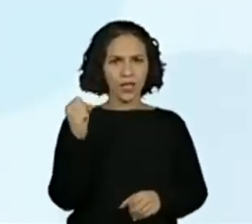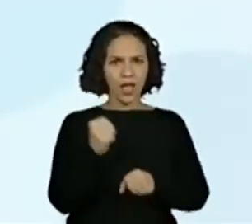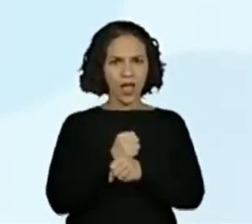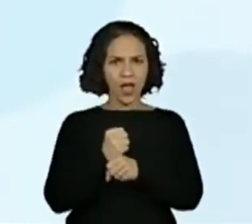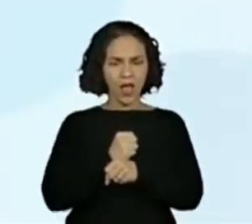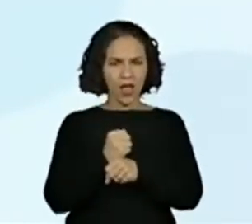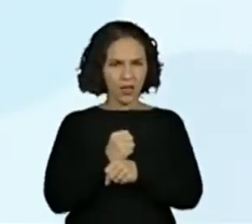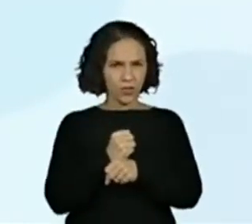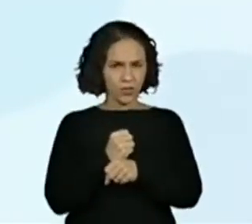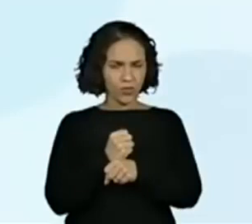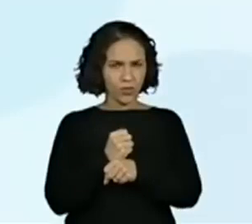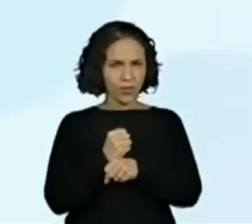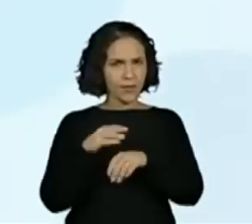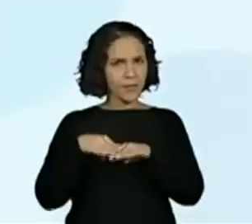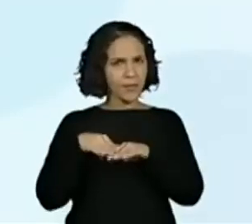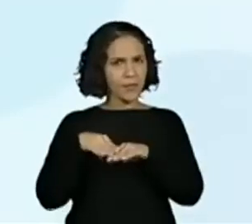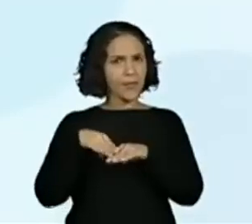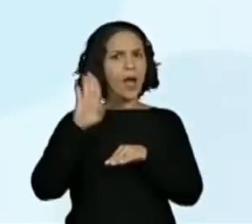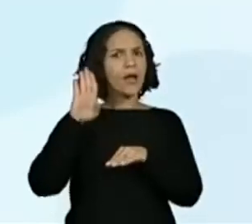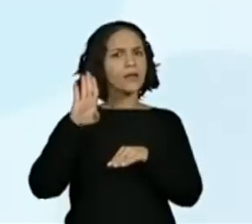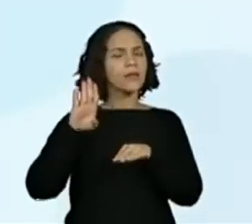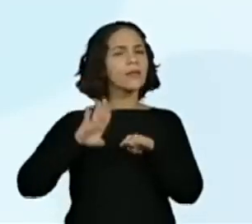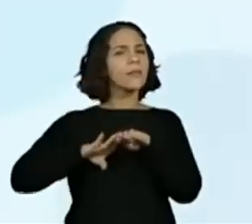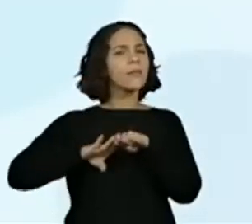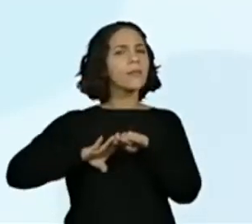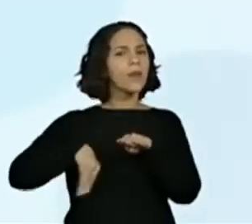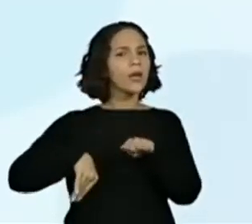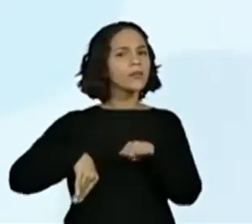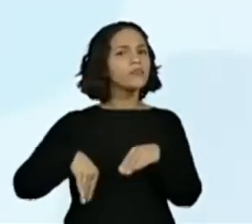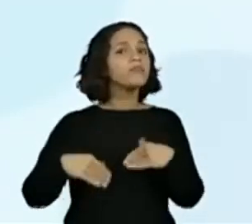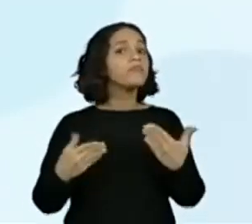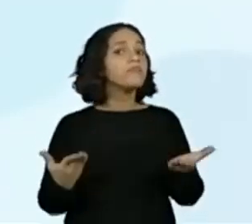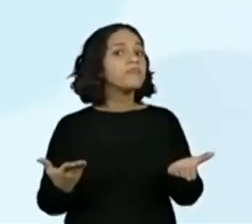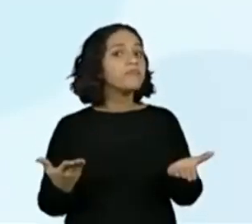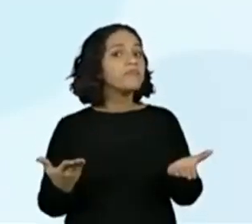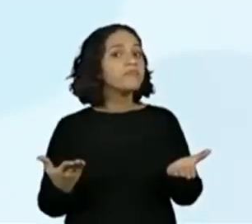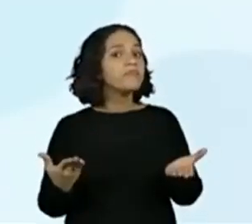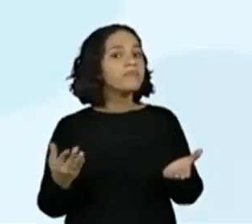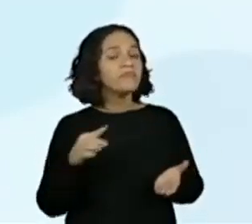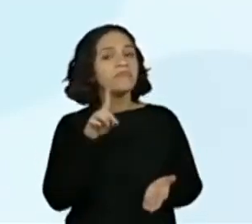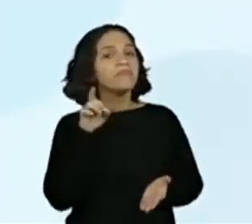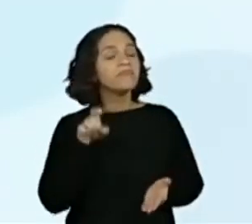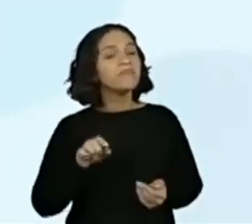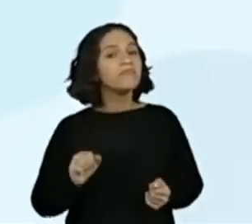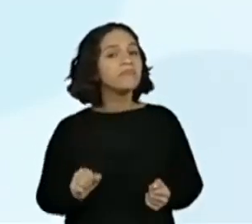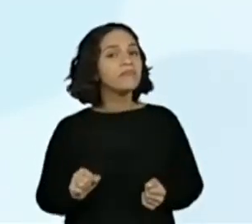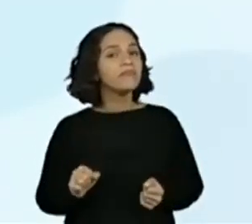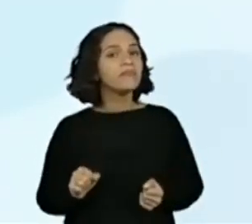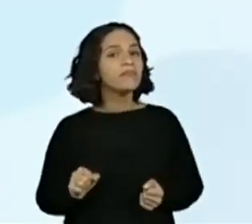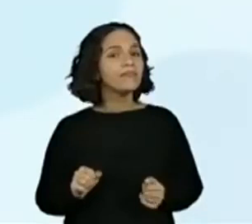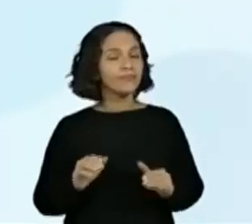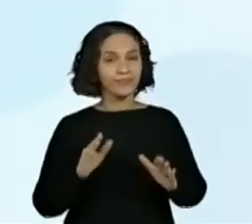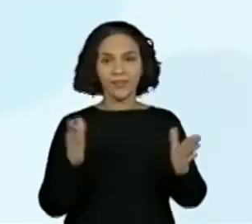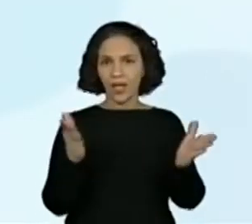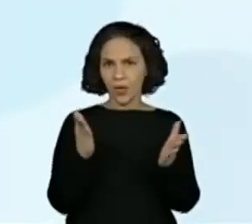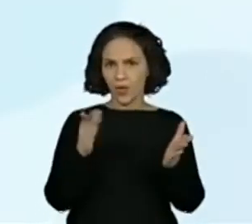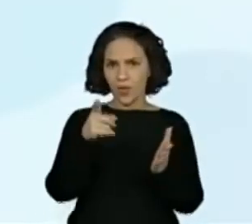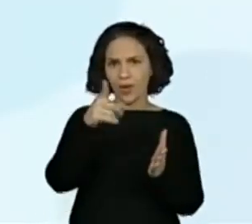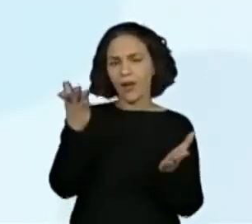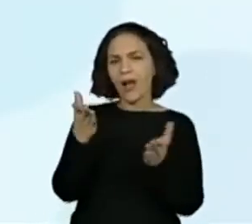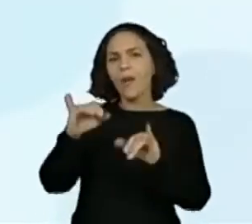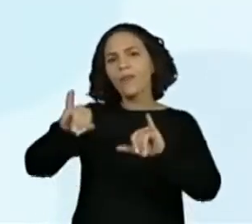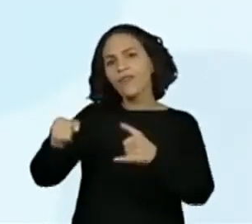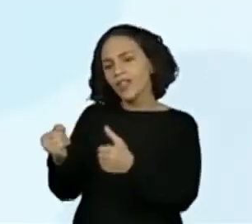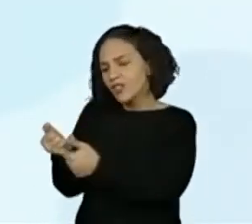mais de 100 anos ou há menos de 100 anos? E aí, professores? Agora, tragam para mim as